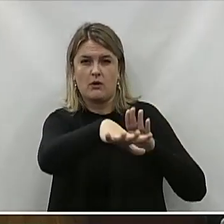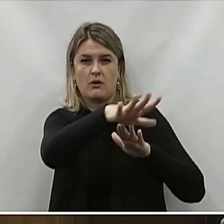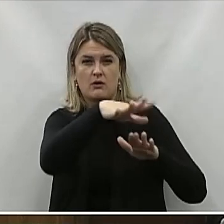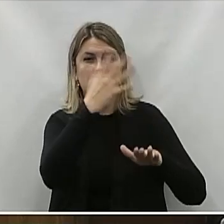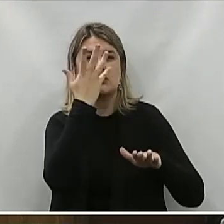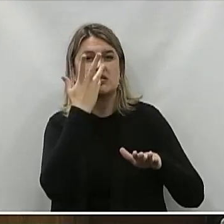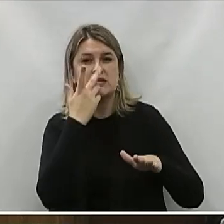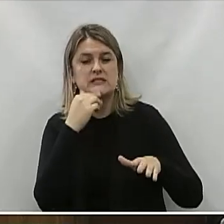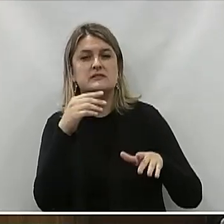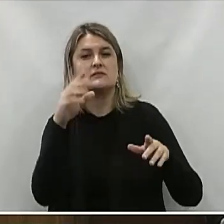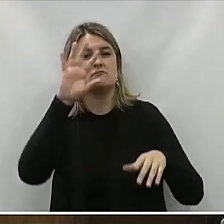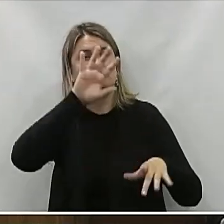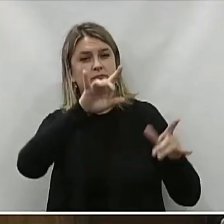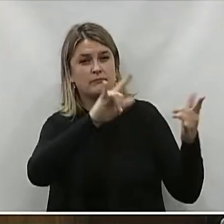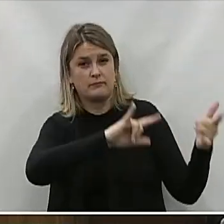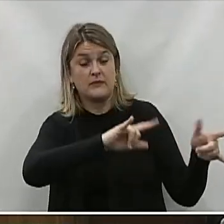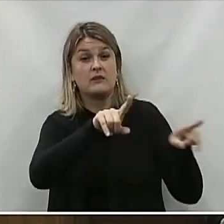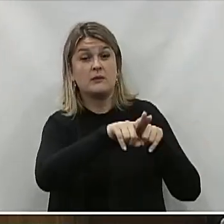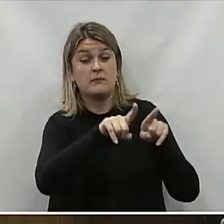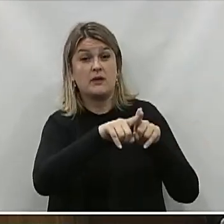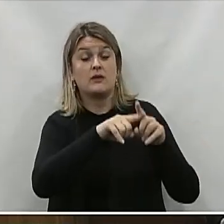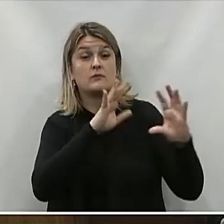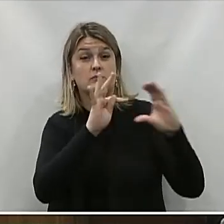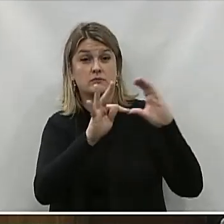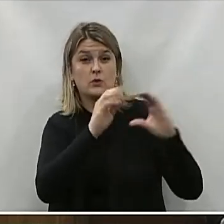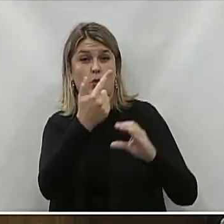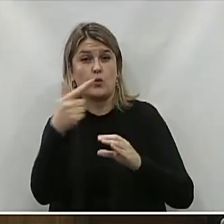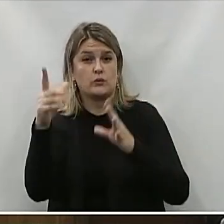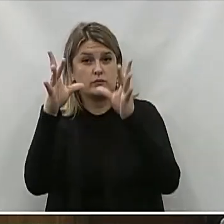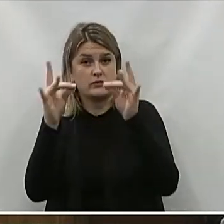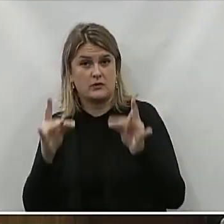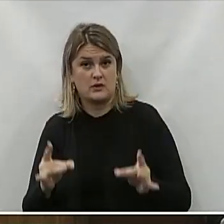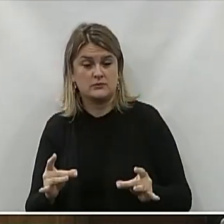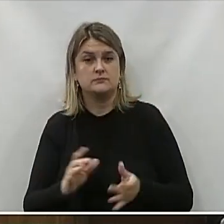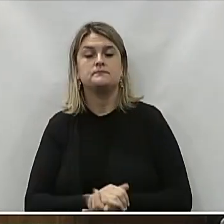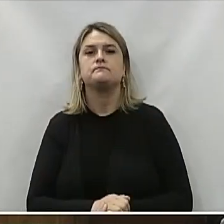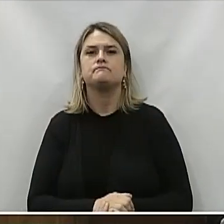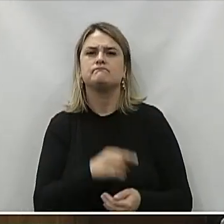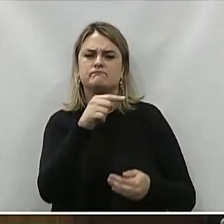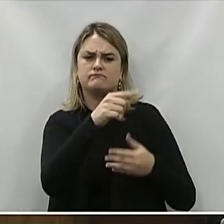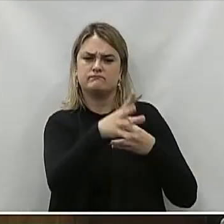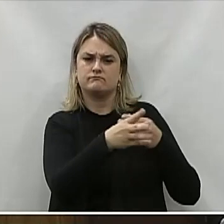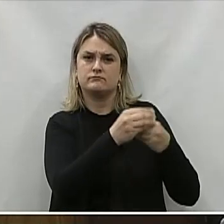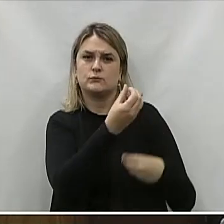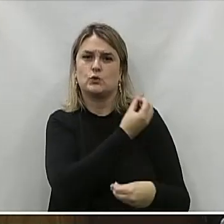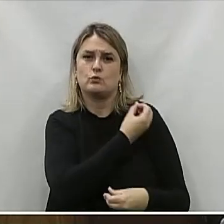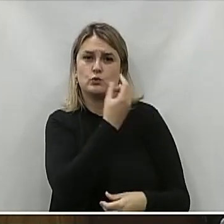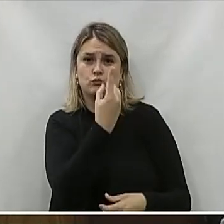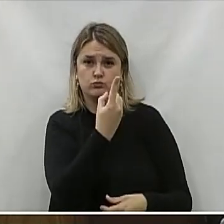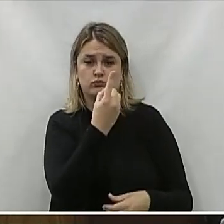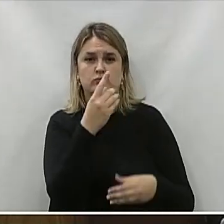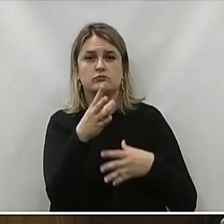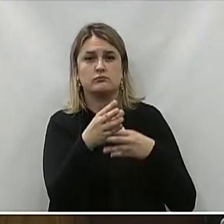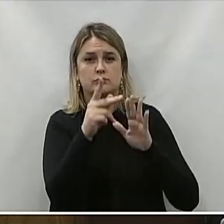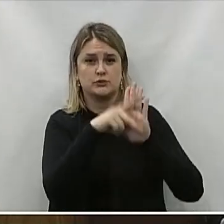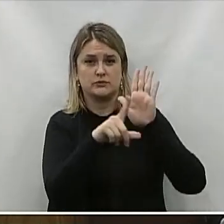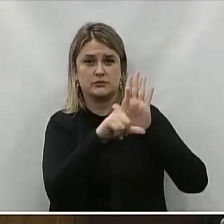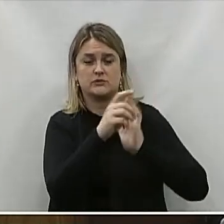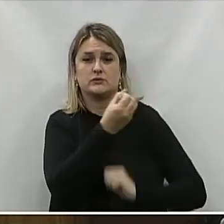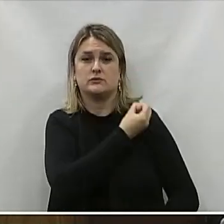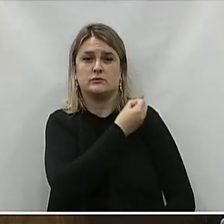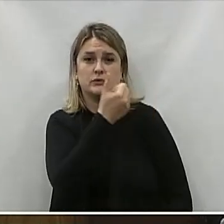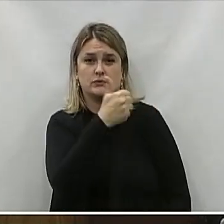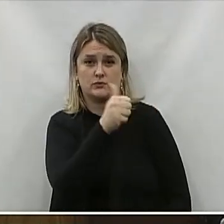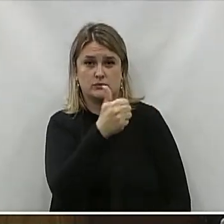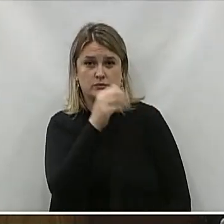Conselho tutelar E da outras providências Fundamentação A emenda De número 1 Ao projeto De lei ordinária Número 11 De